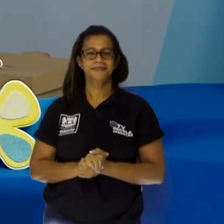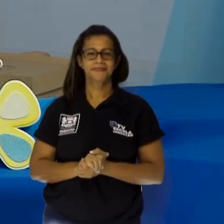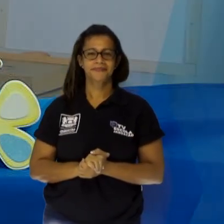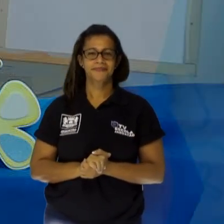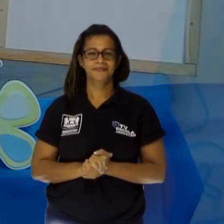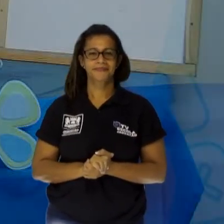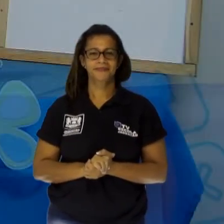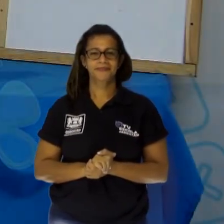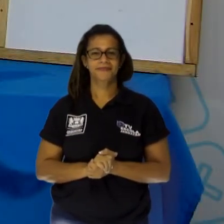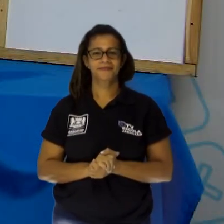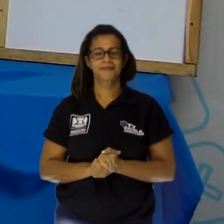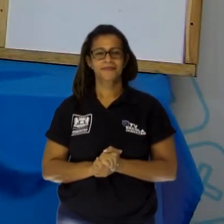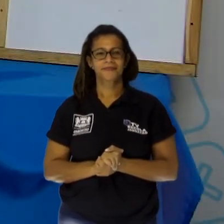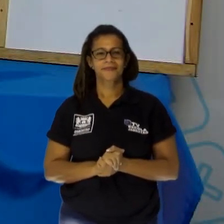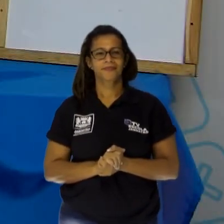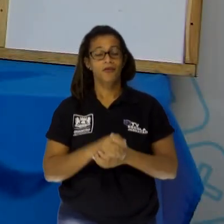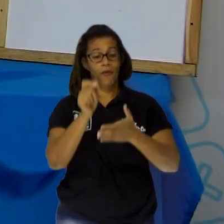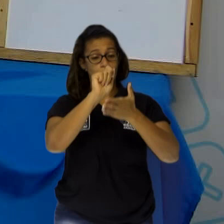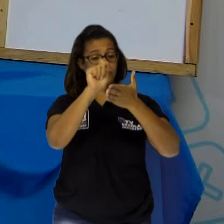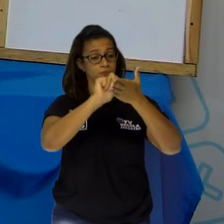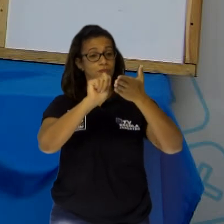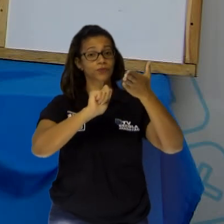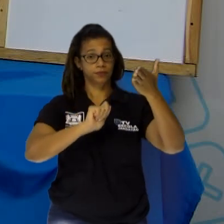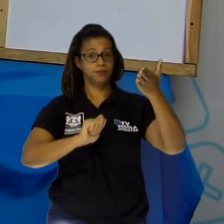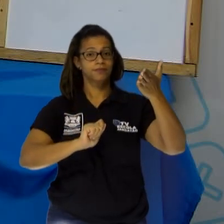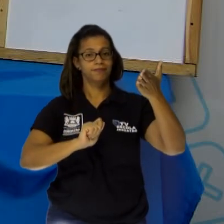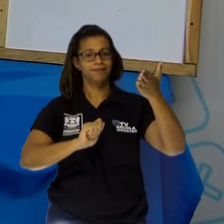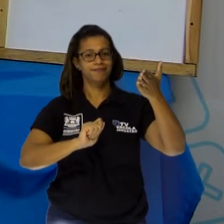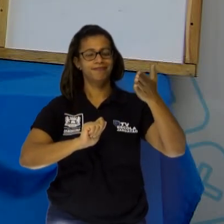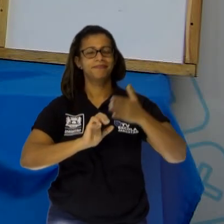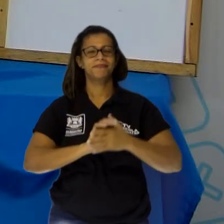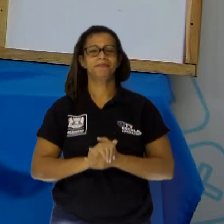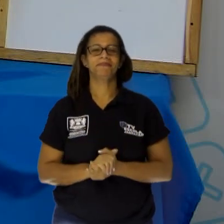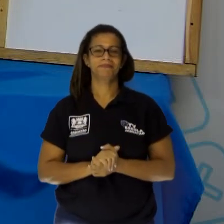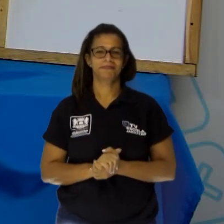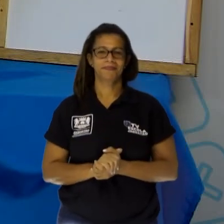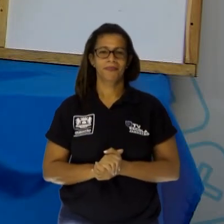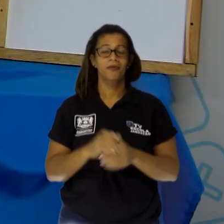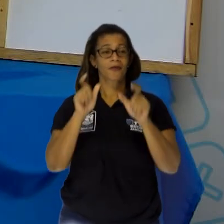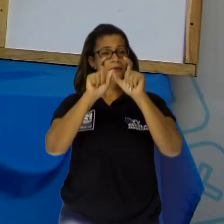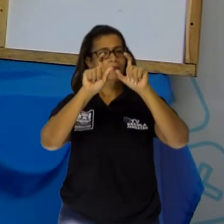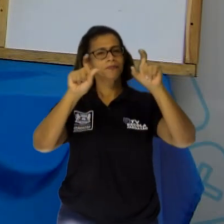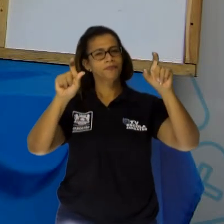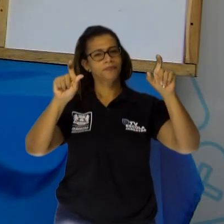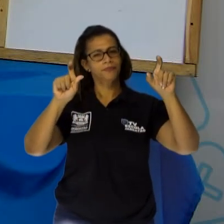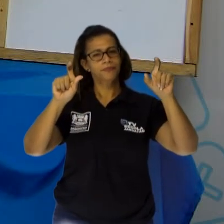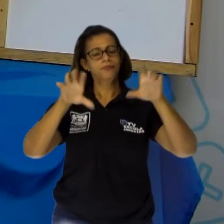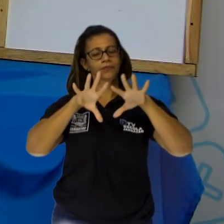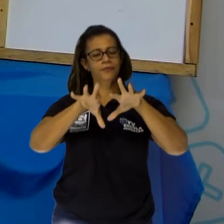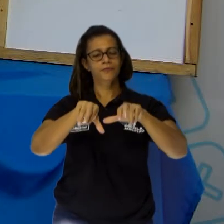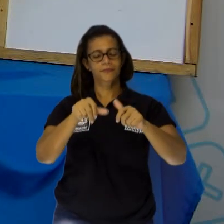ao quadro fazer nossa lista? Hum, o título ficou Animais